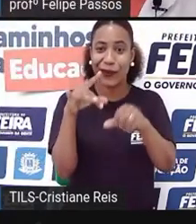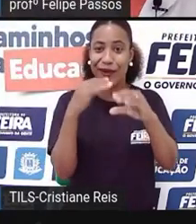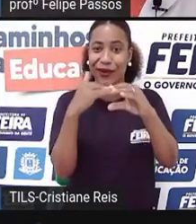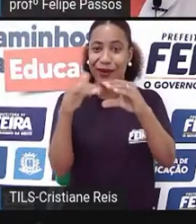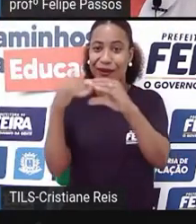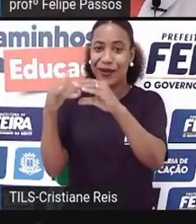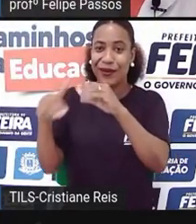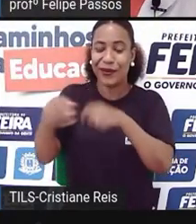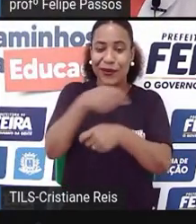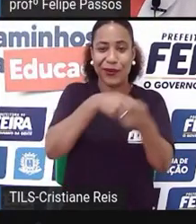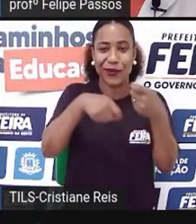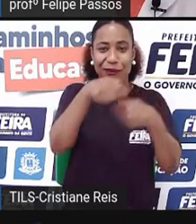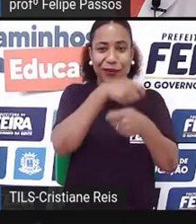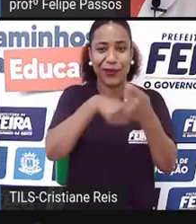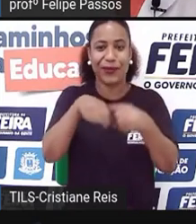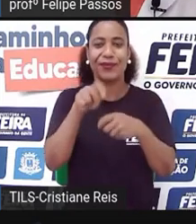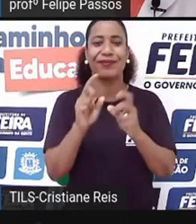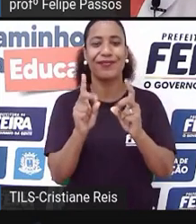existem